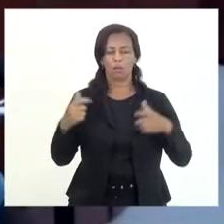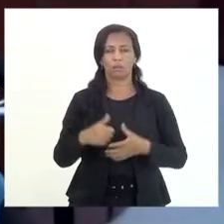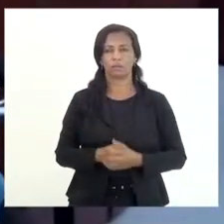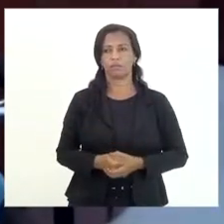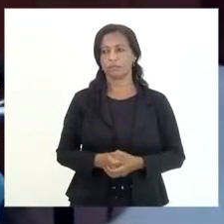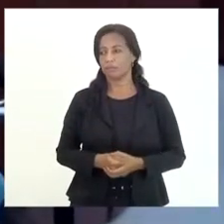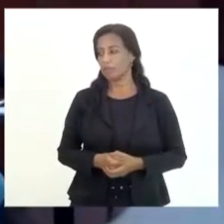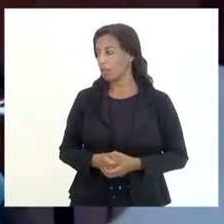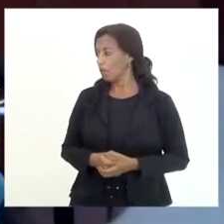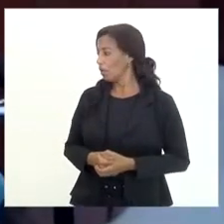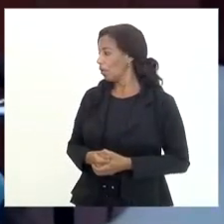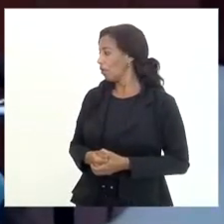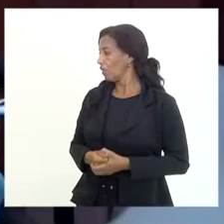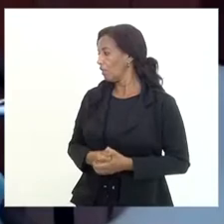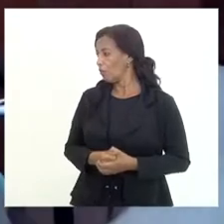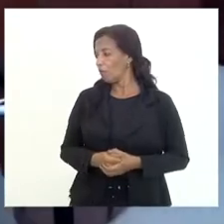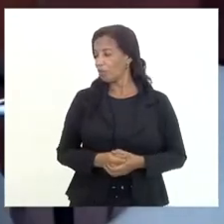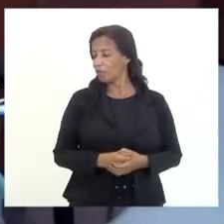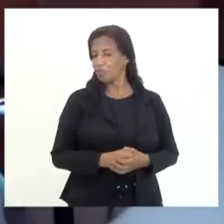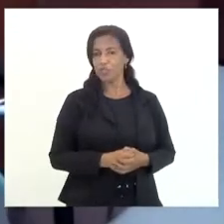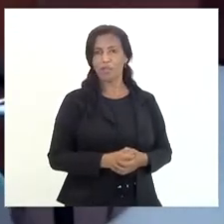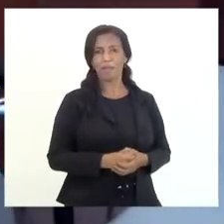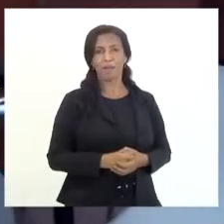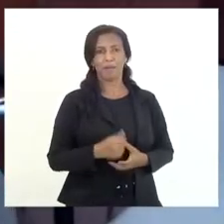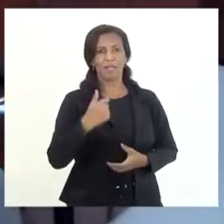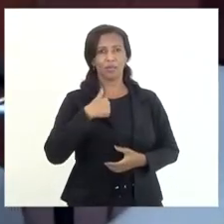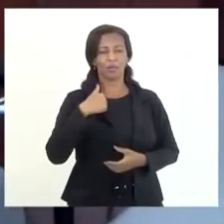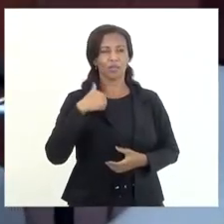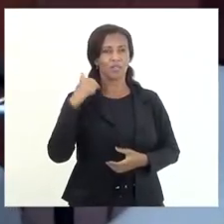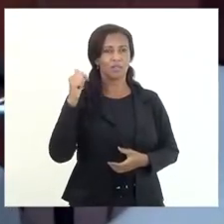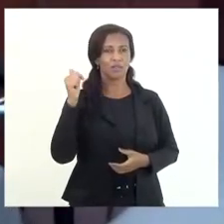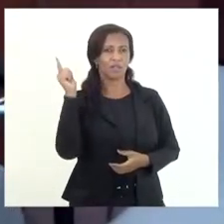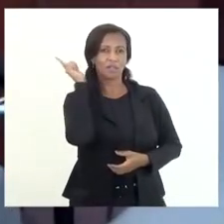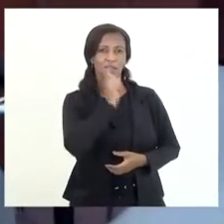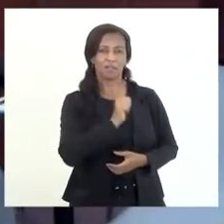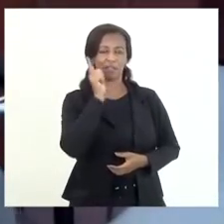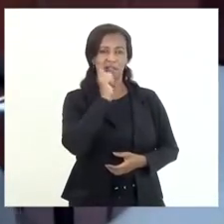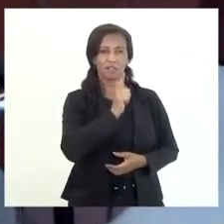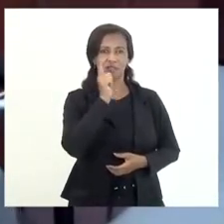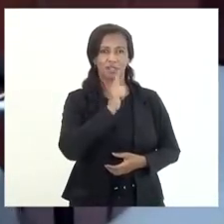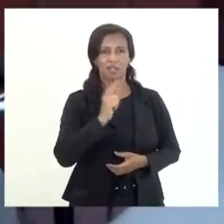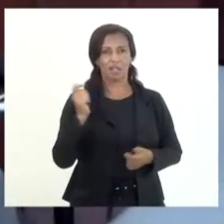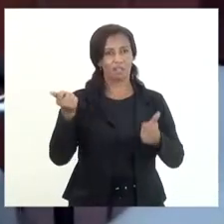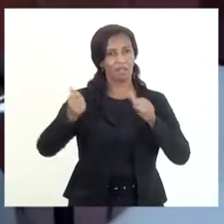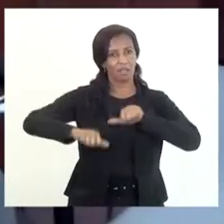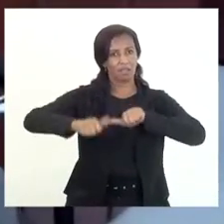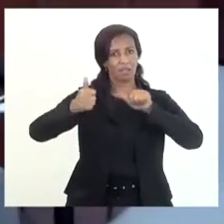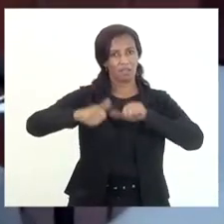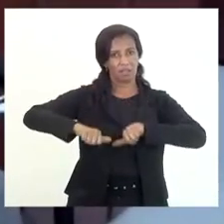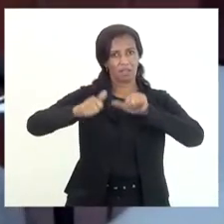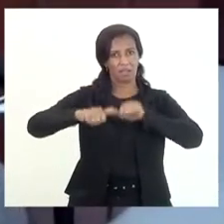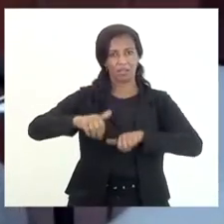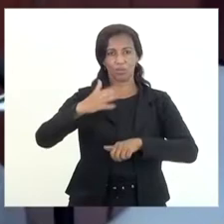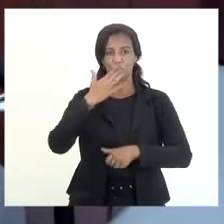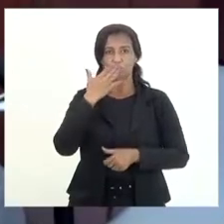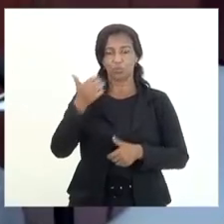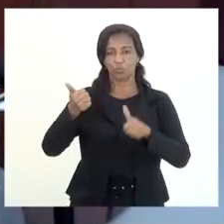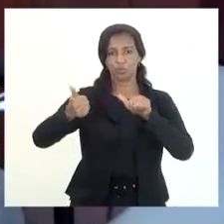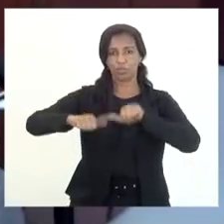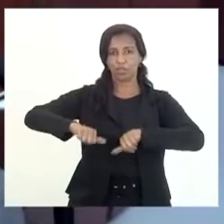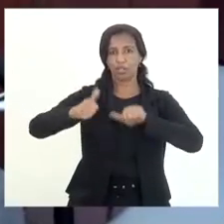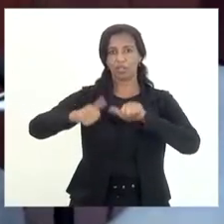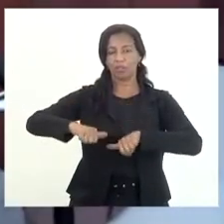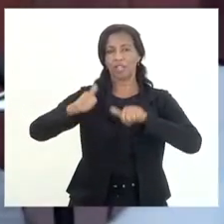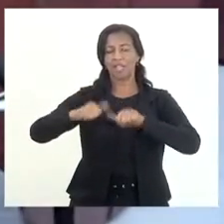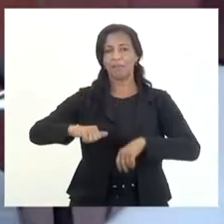e qual a diferença disso a diferença está na análise no tipo de análise que